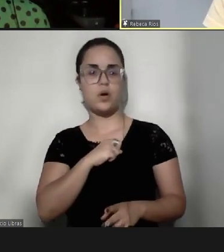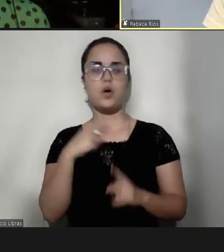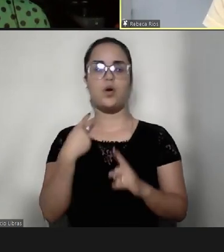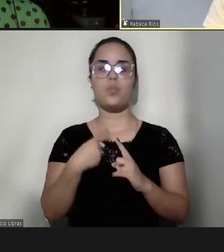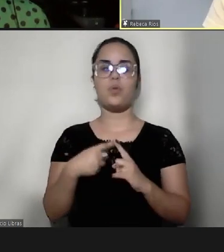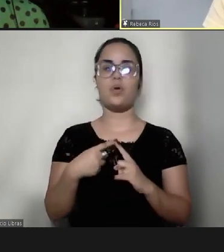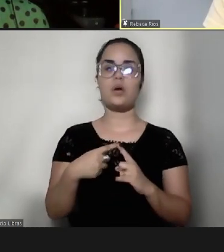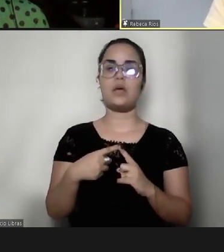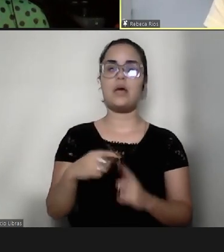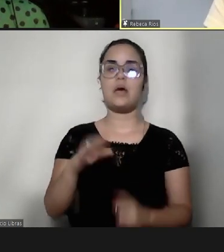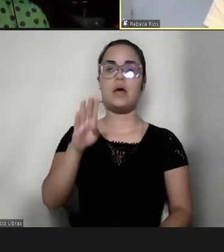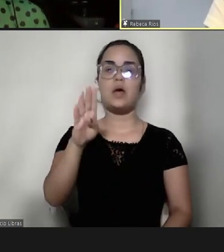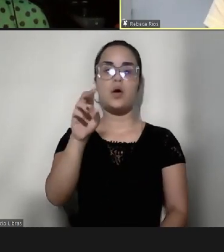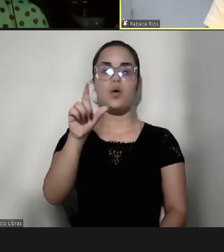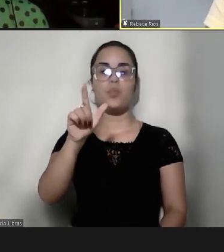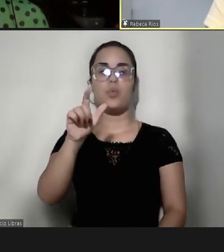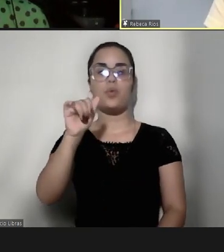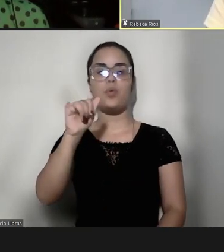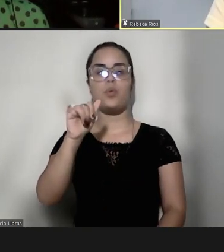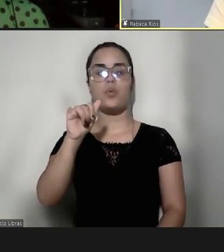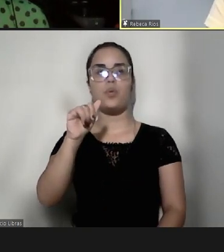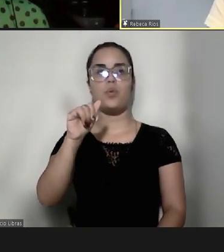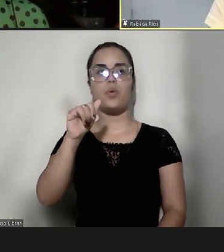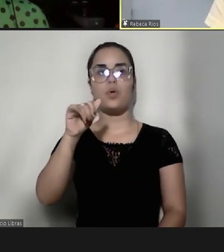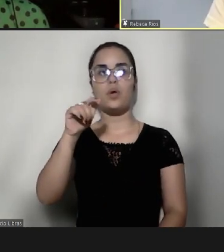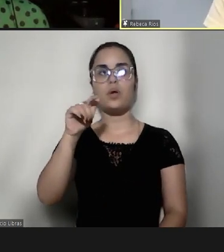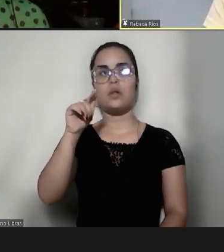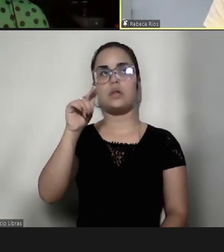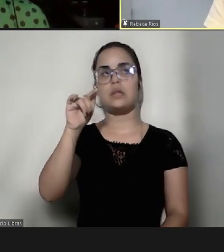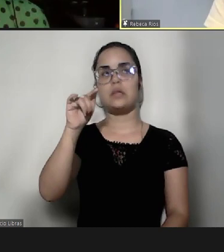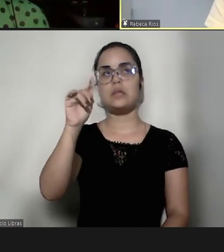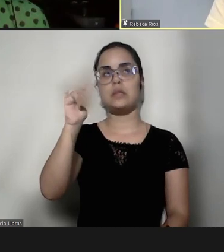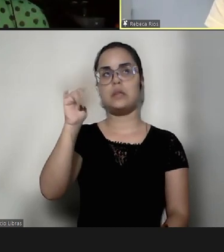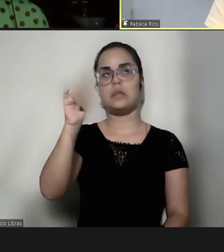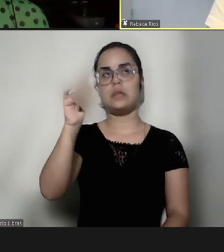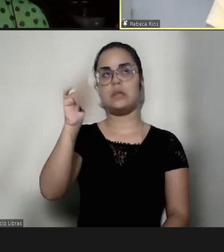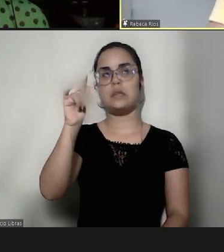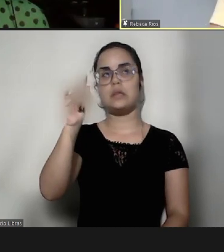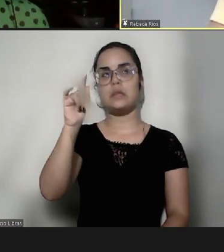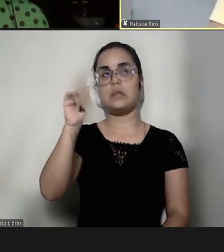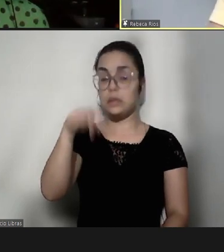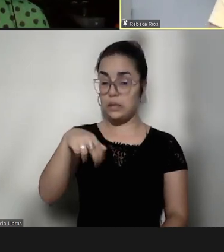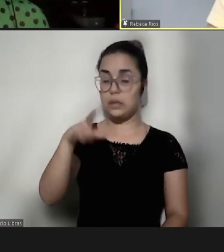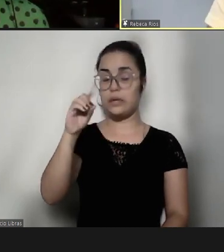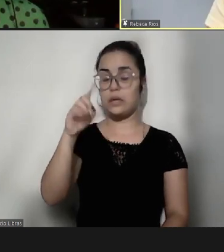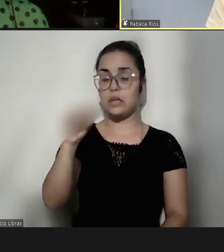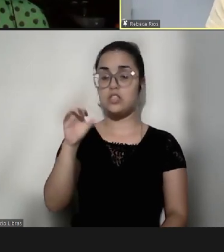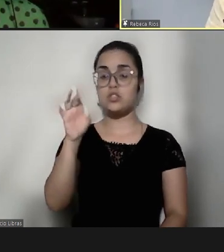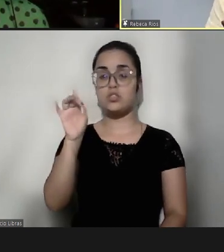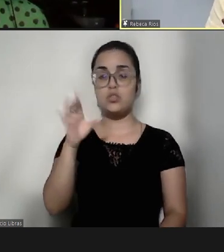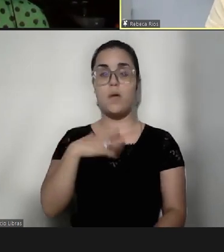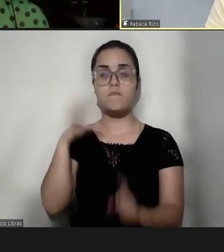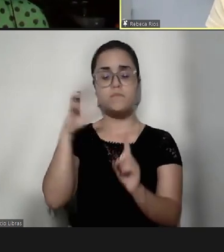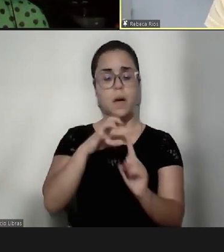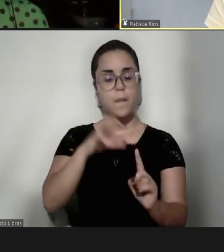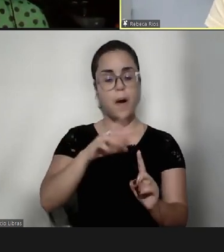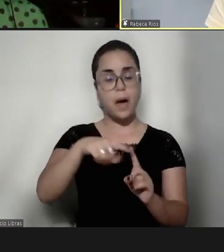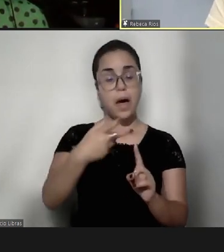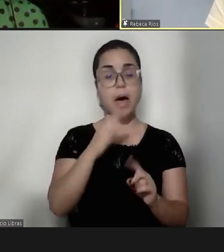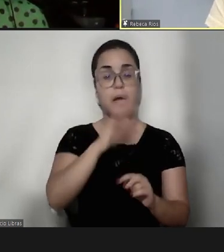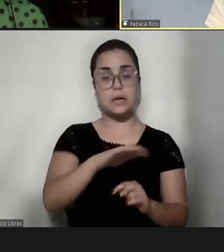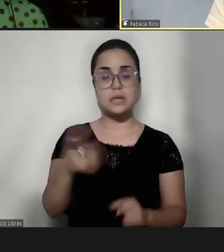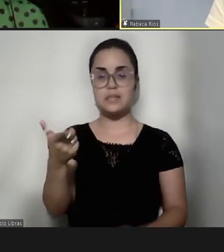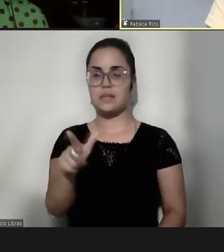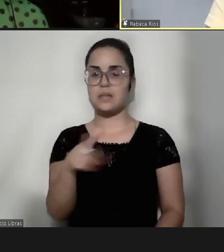efeito, só causa trauma e mal pra aquela criança que não se sente amada, não se sente, né,